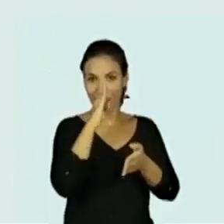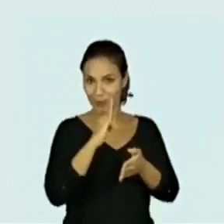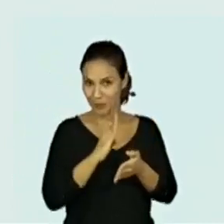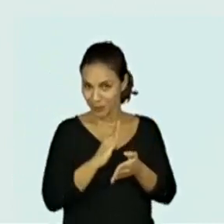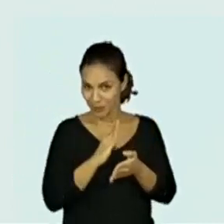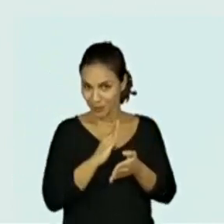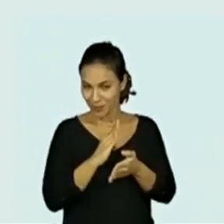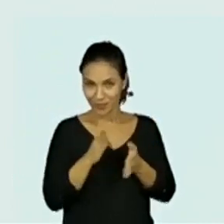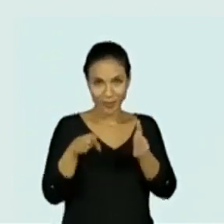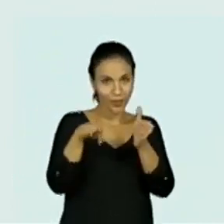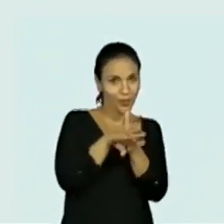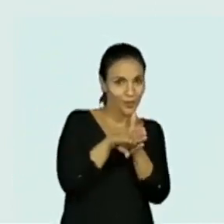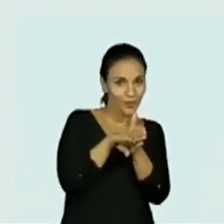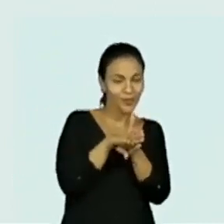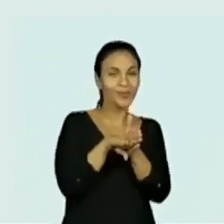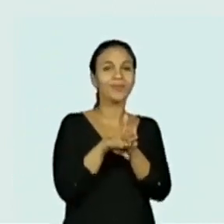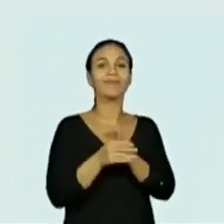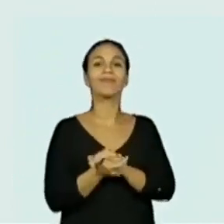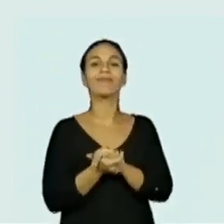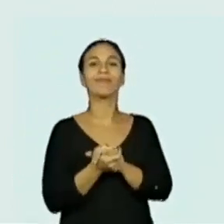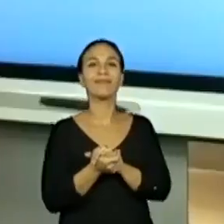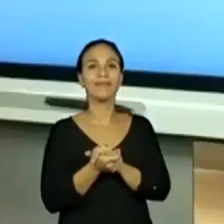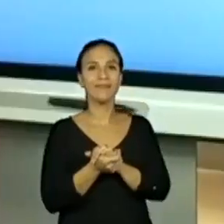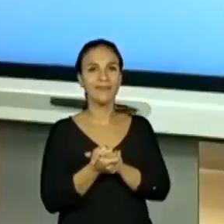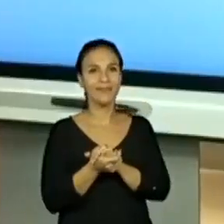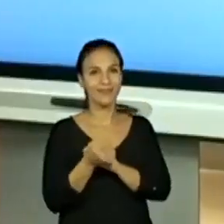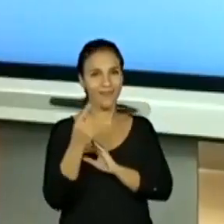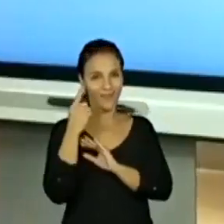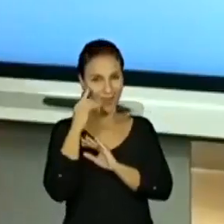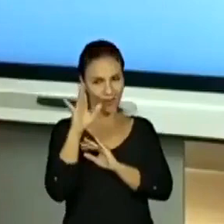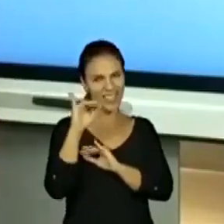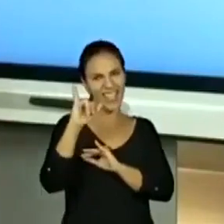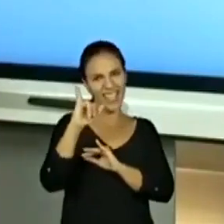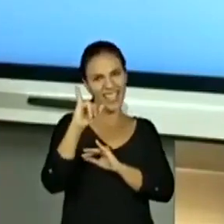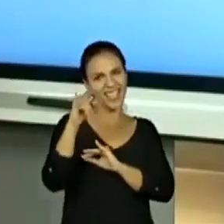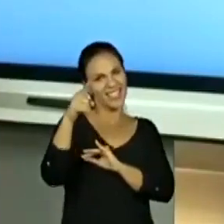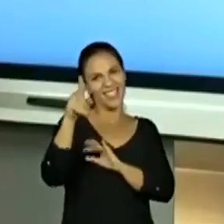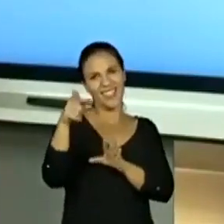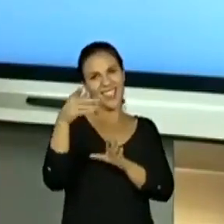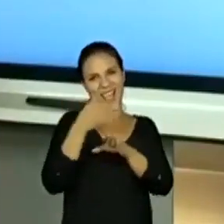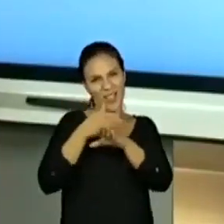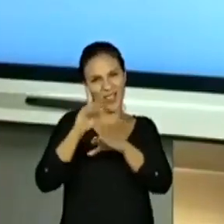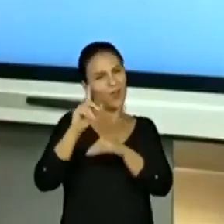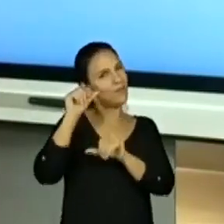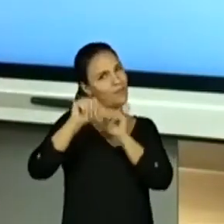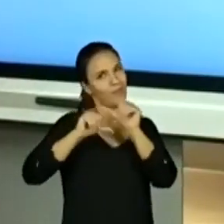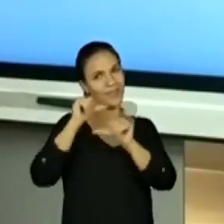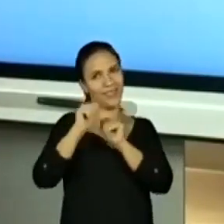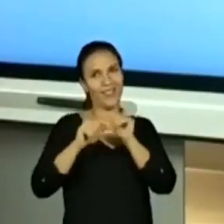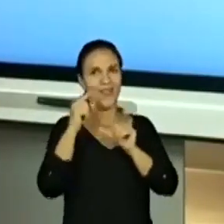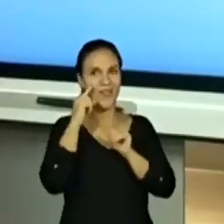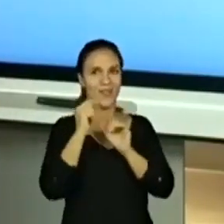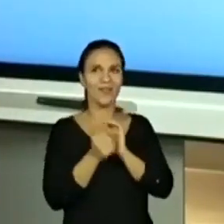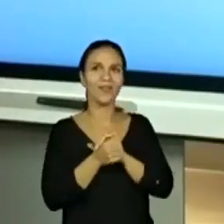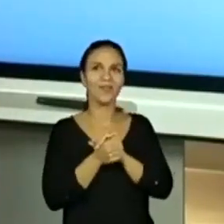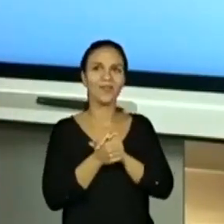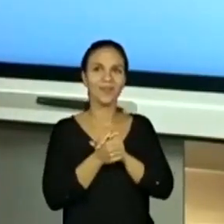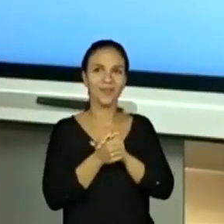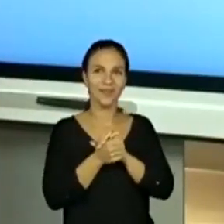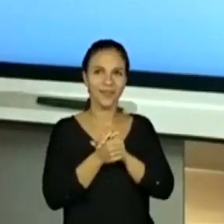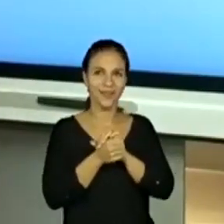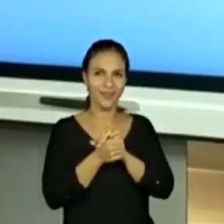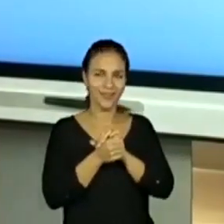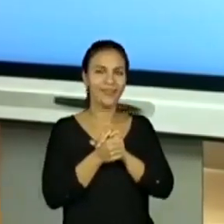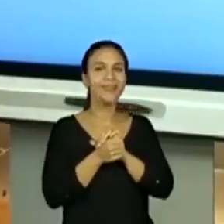Perfeito. Vou fazer o i que vocês estão acostumados, tá bom, gente? Fica bonitinho. Eu venho de uma